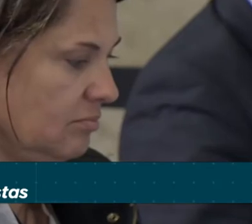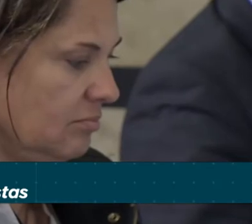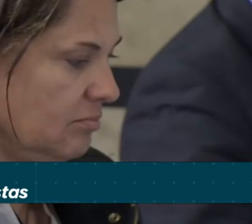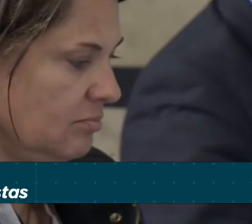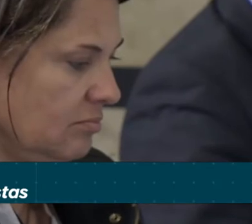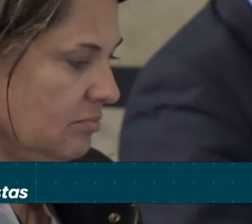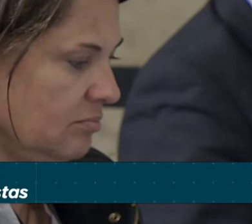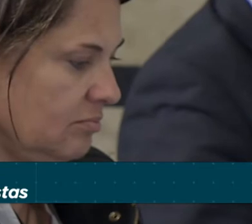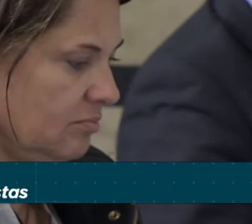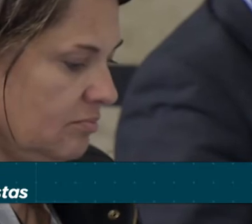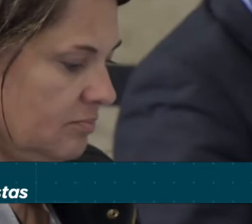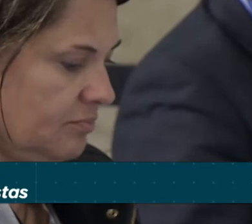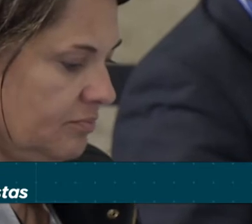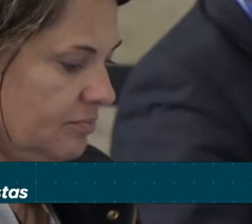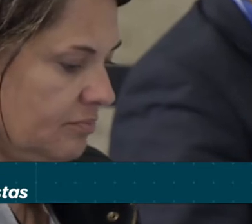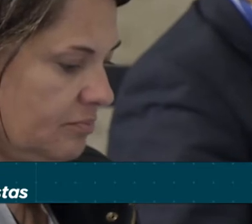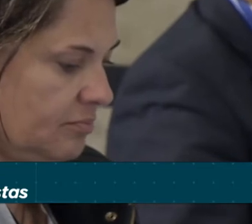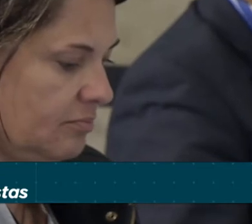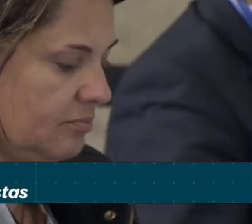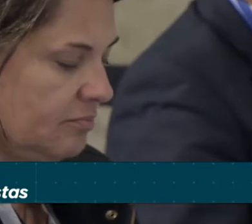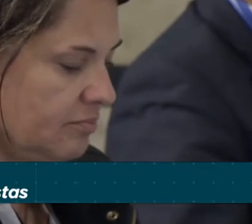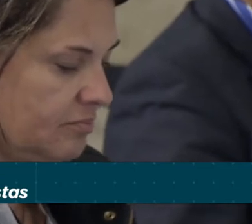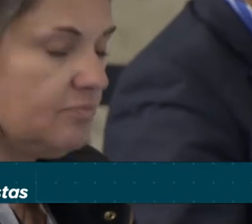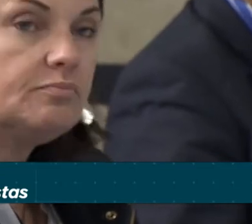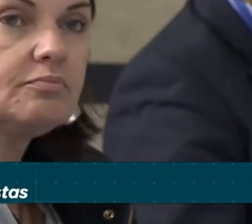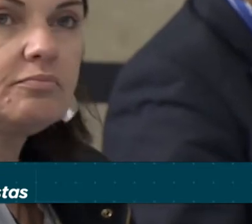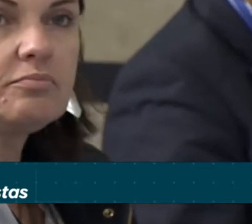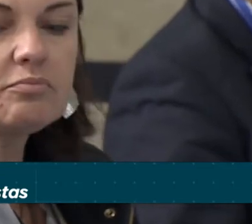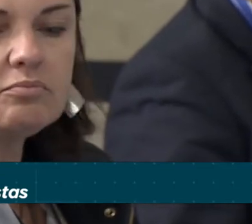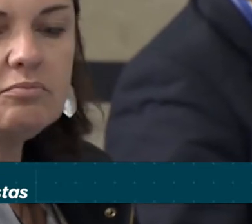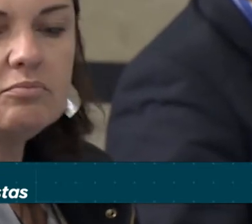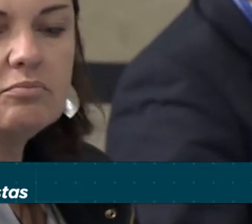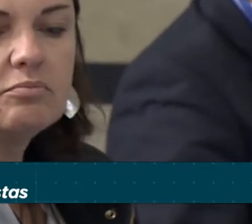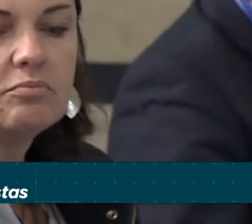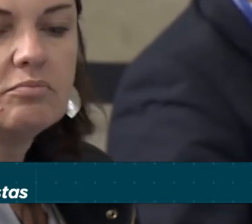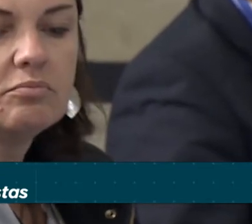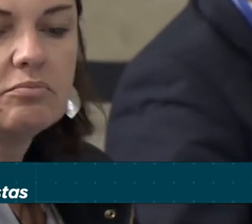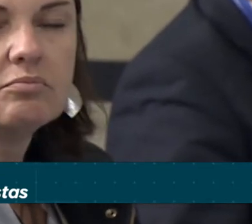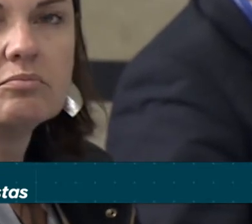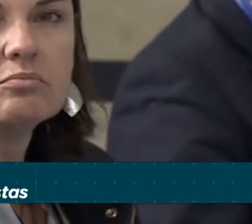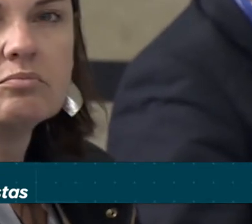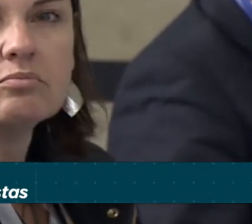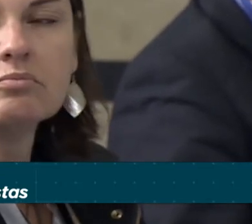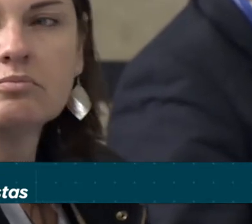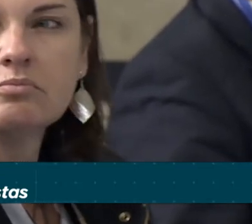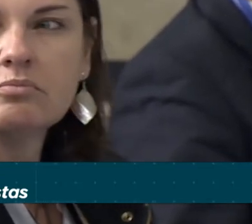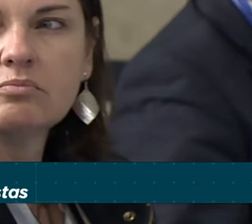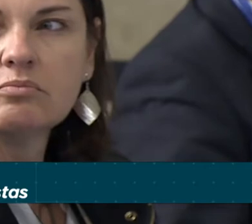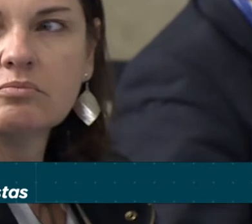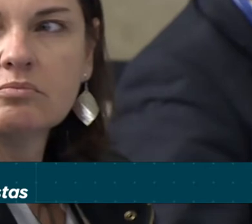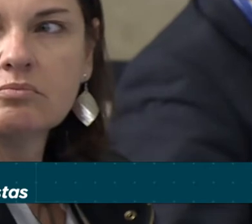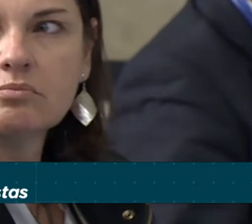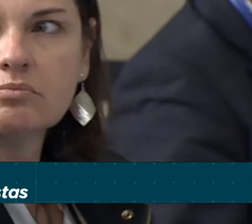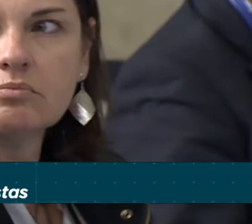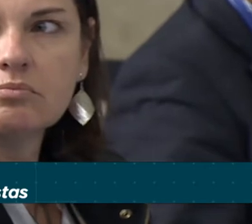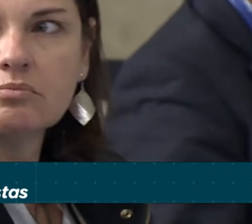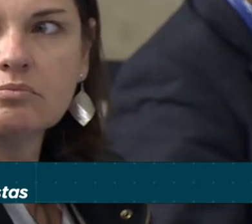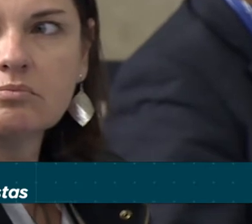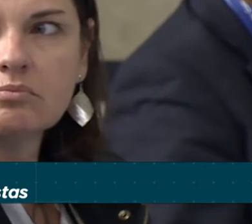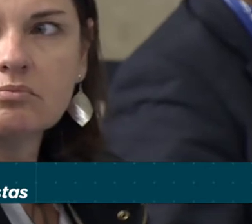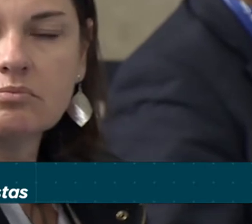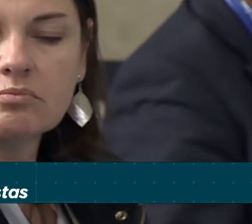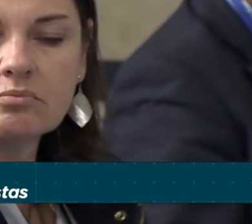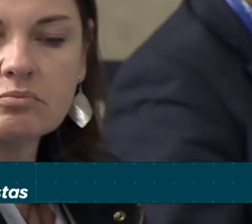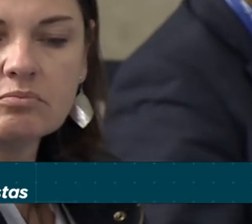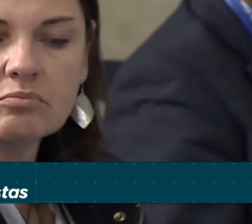a Seleção Brasileira para uma visita ao Palácio do Planalto? E a segunda pergunta. O ministro Luiz Eduardo Ramos disse em uma reunião no sábado